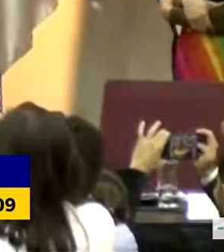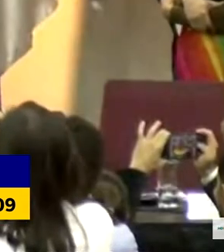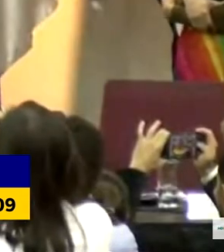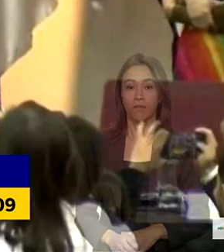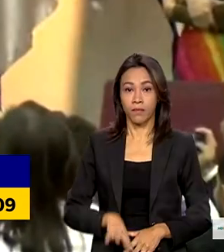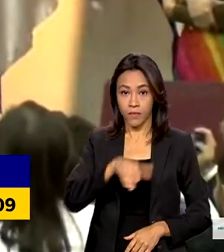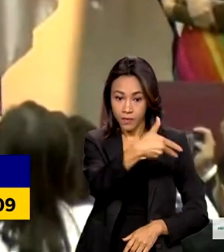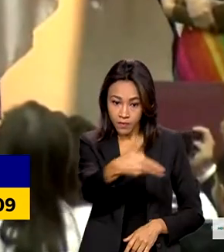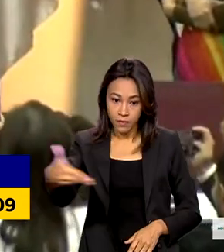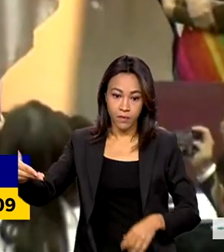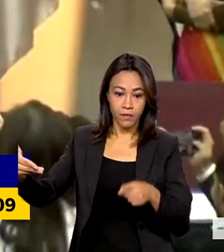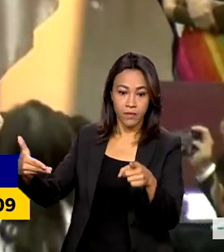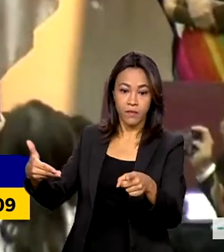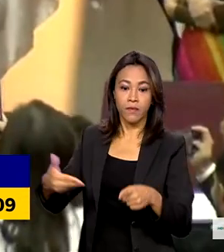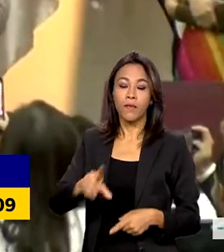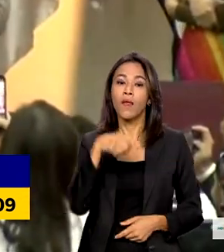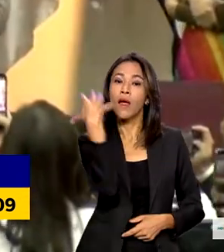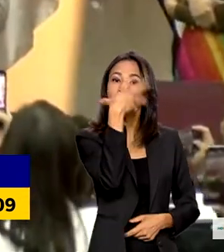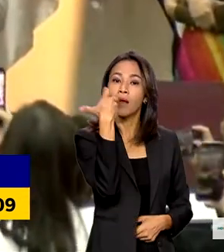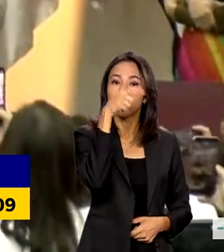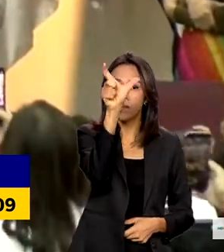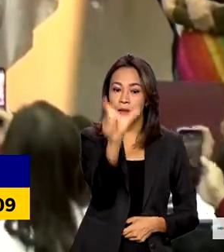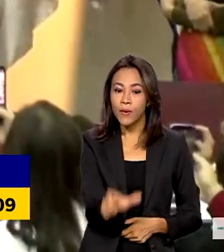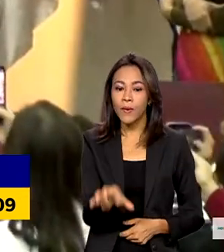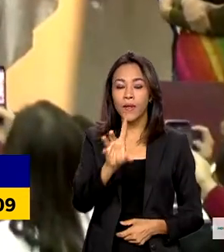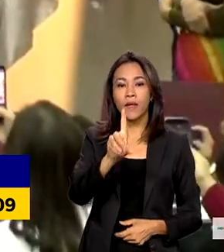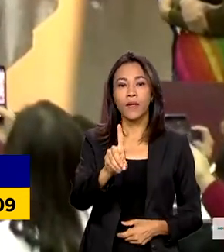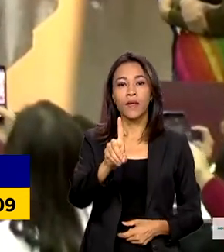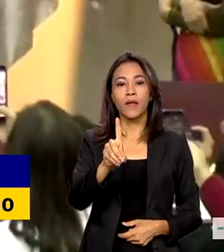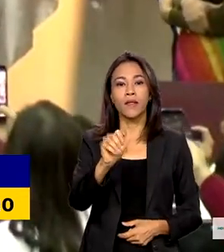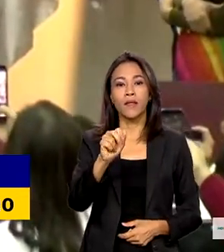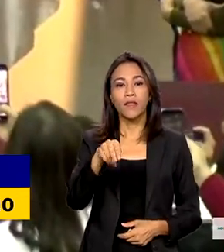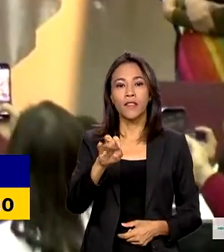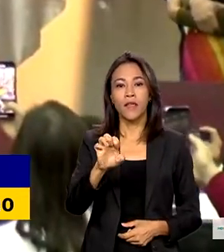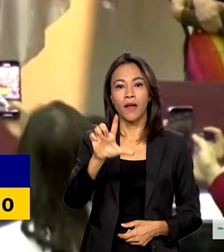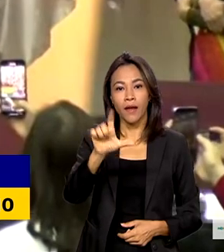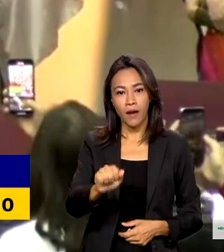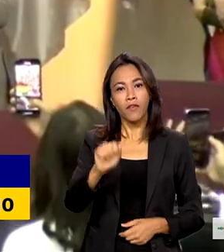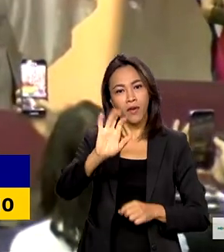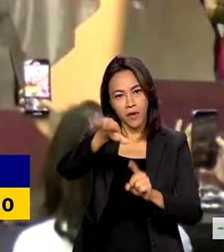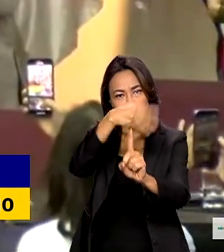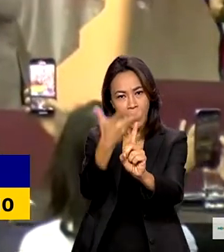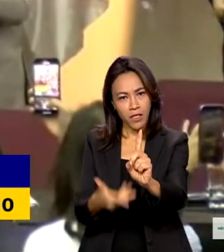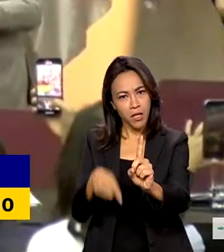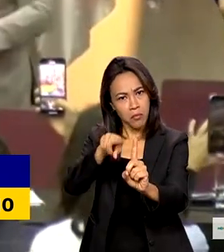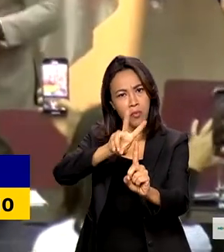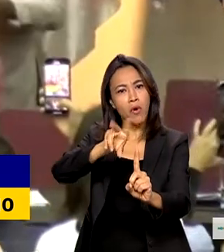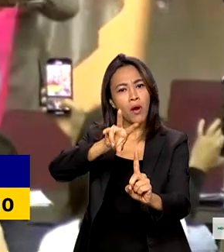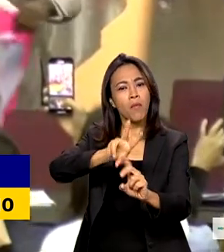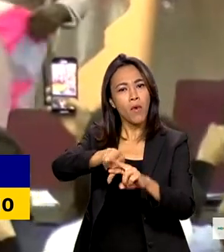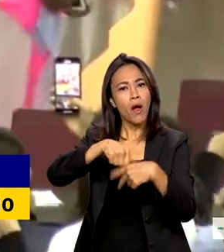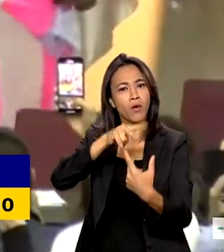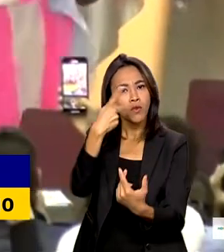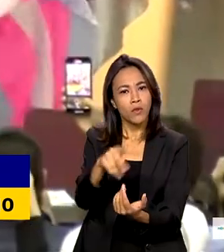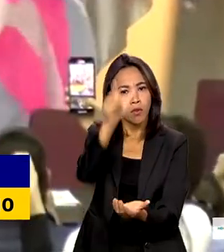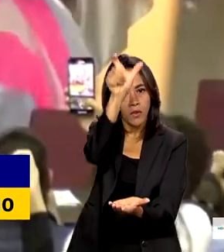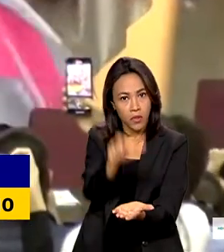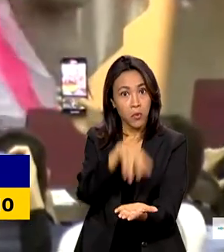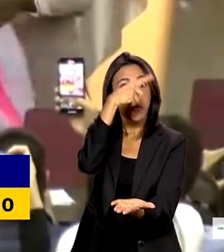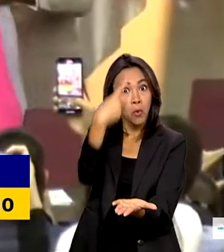Durante a cerimônia, a cantora Daniela Mercury foi homenageada pelo comprometimento com as causas da população